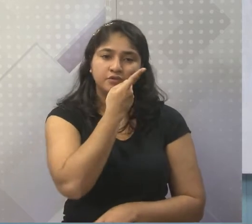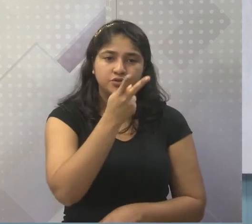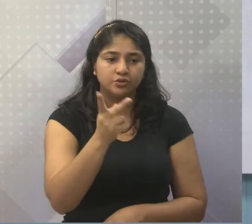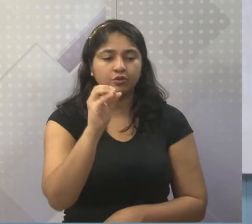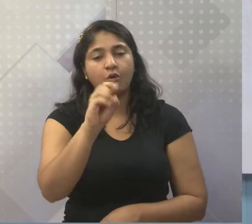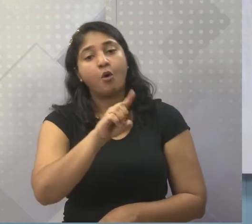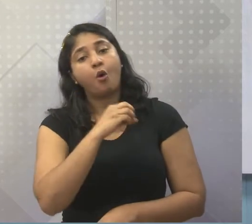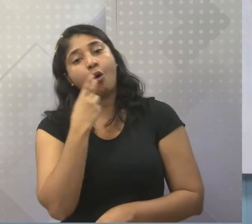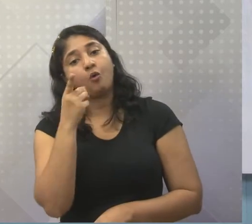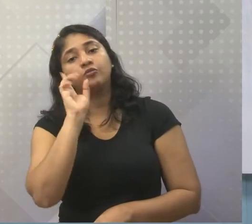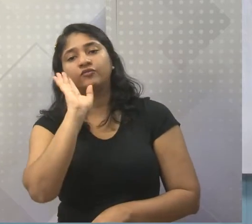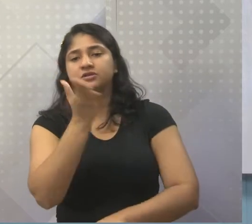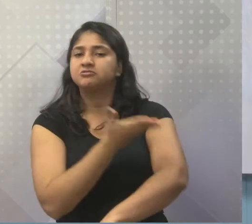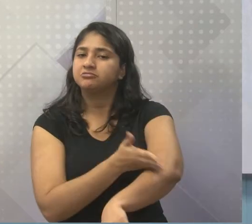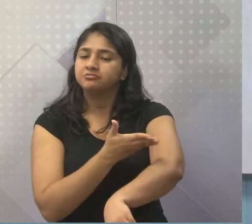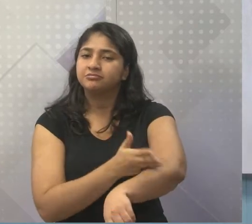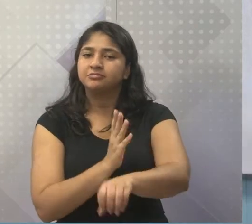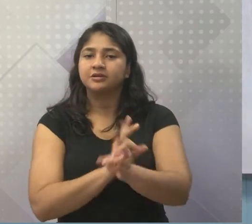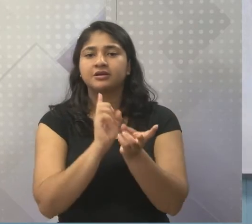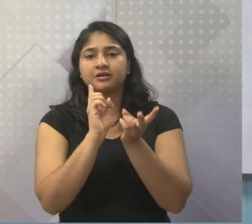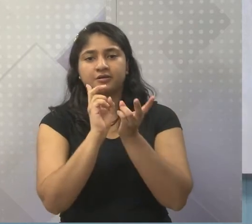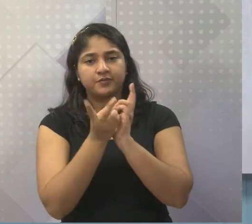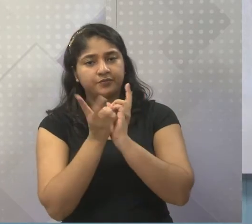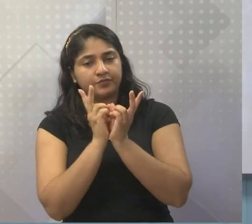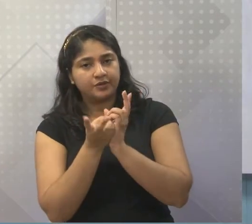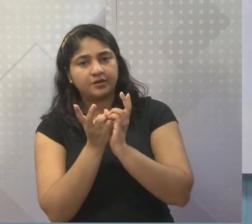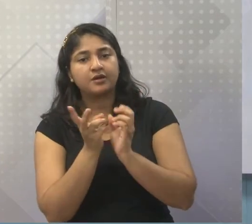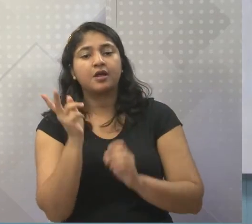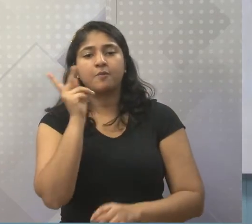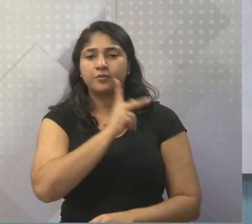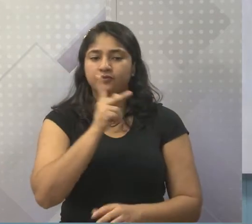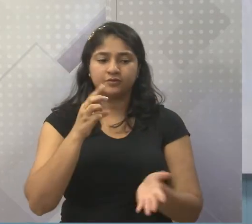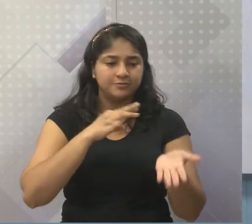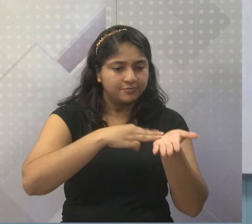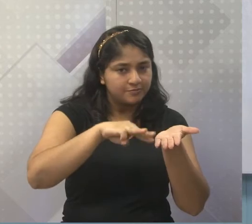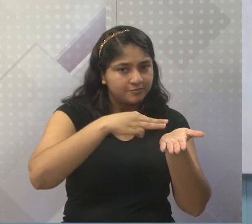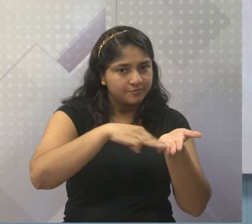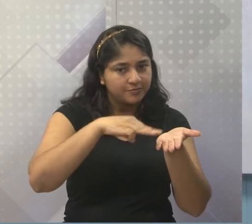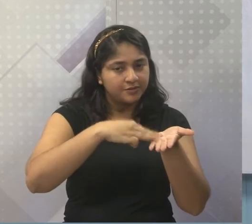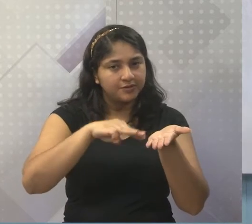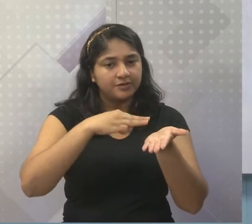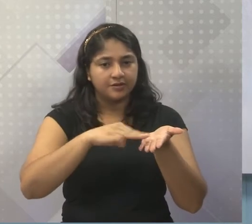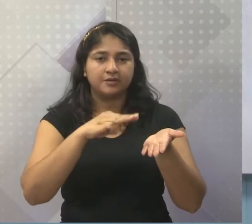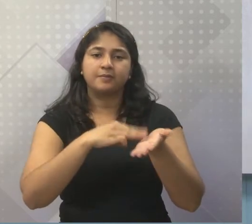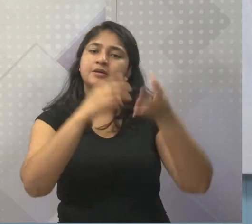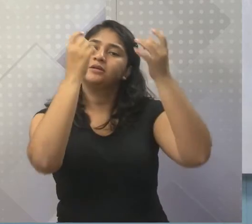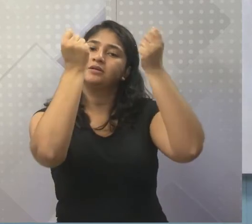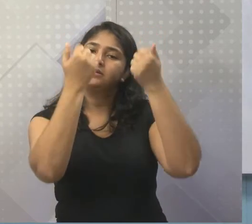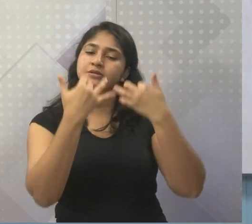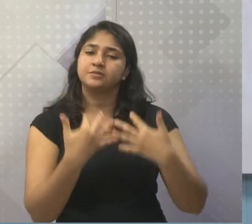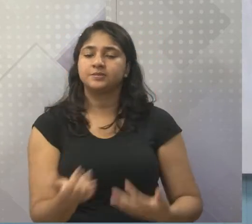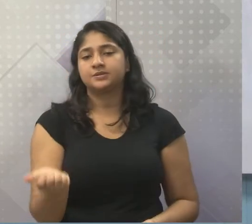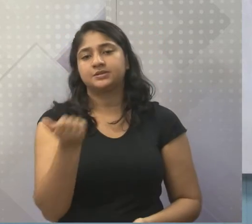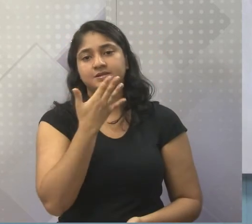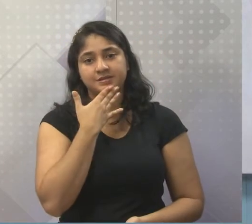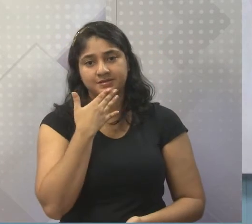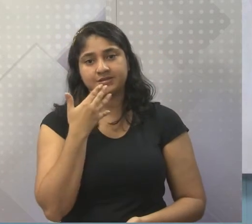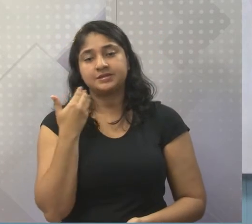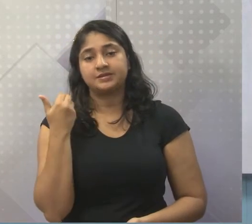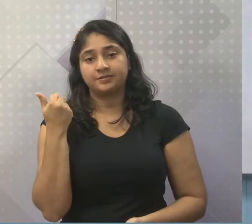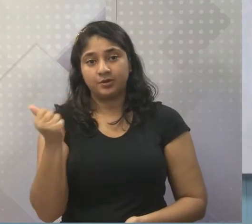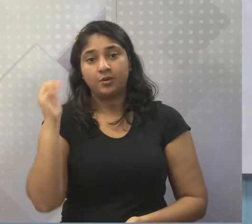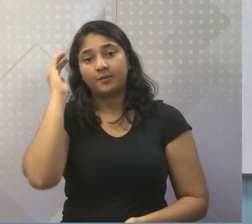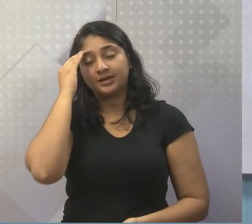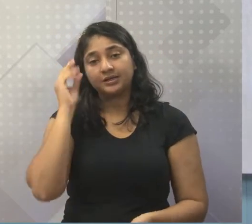aí em capoeira, manda uma mensagem lá pro seu professor que ele manda pra mim, corrigindo ou reforçando e a gente